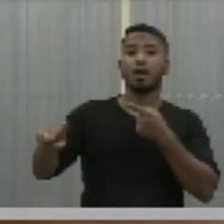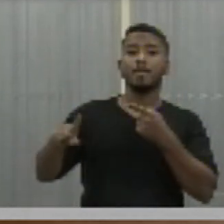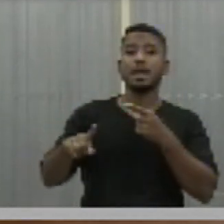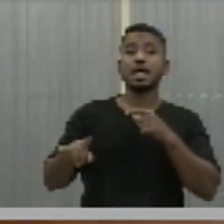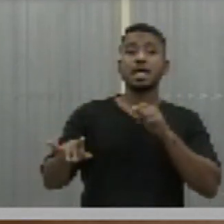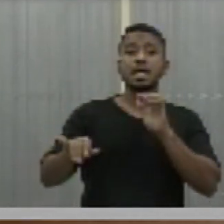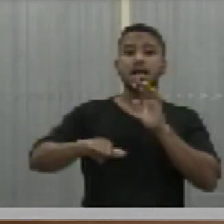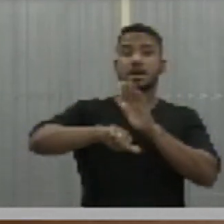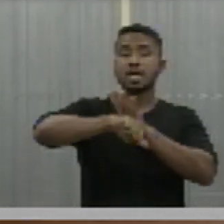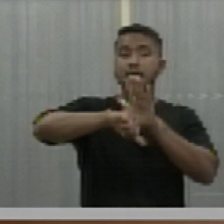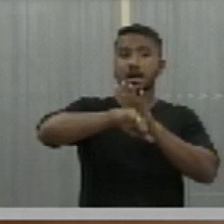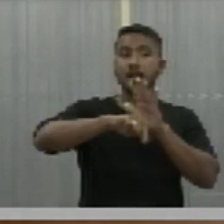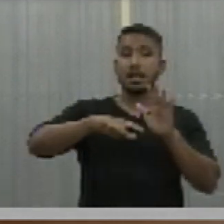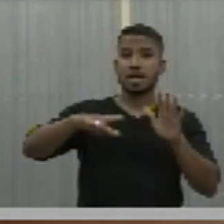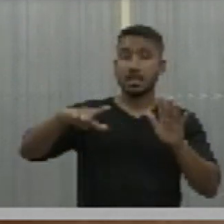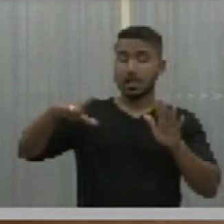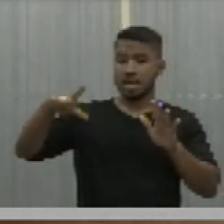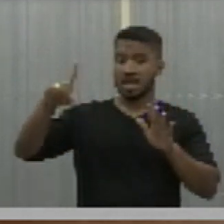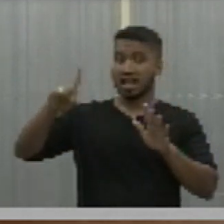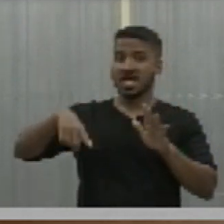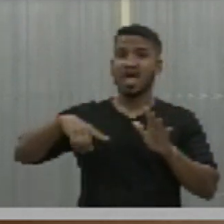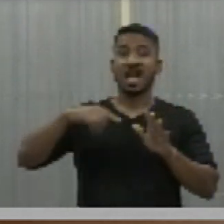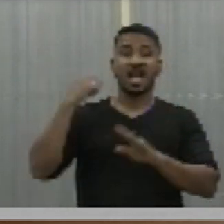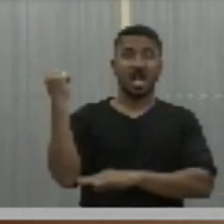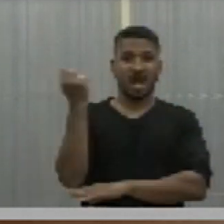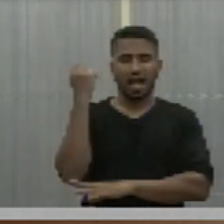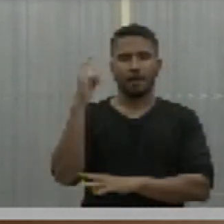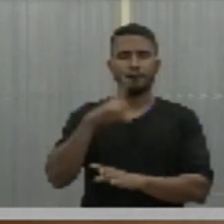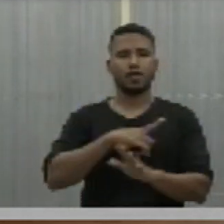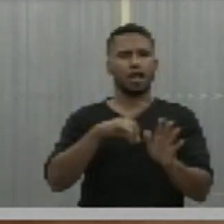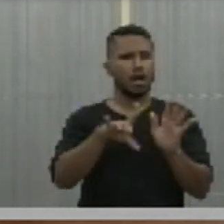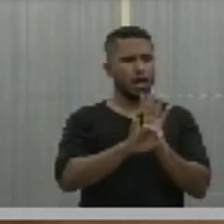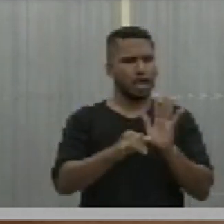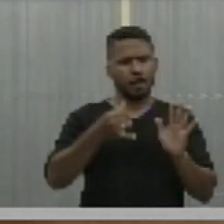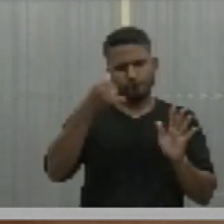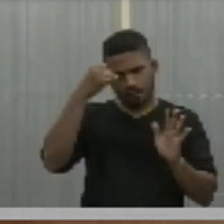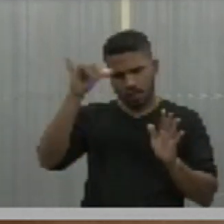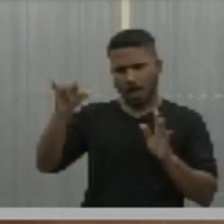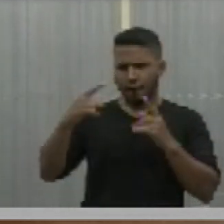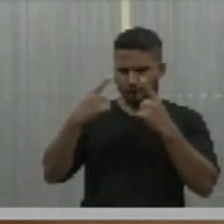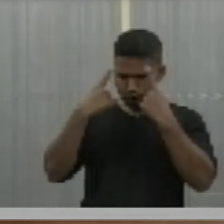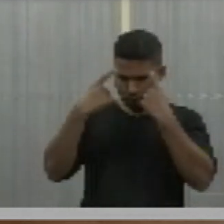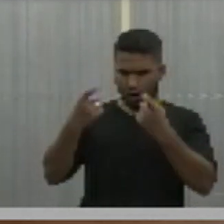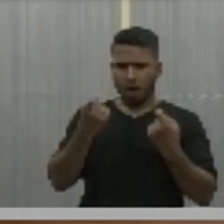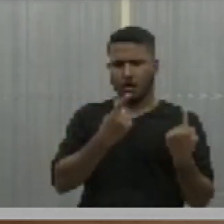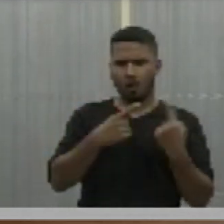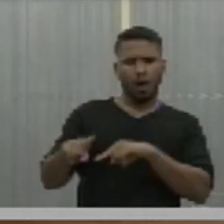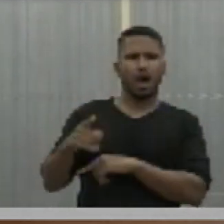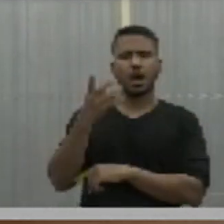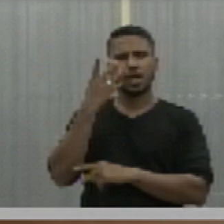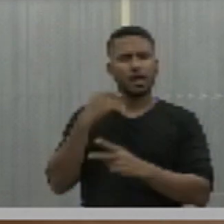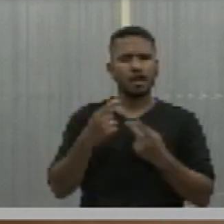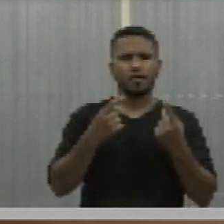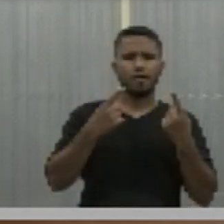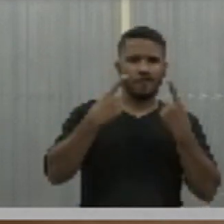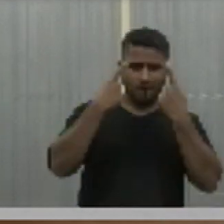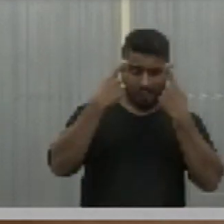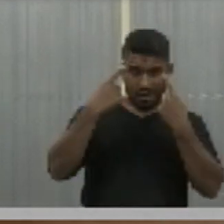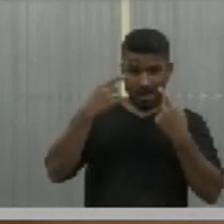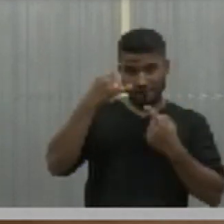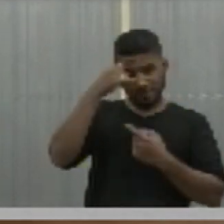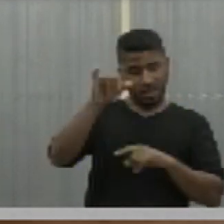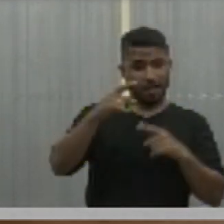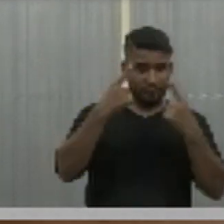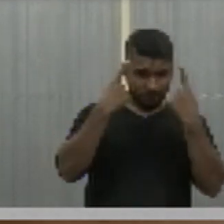que hoje estão previstos na legislação, como a violência contra a criança, a violência contra o Estado democrático de